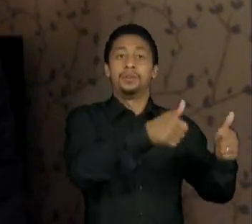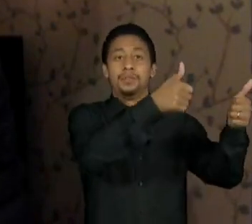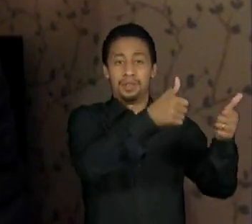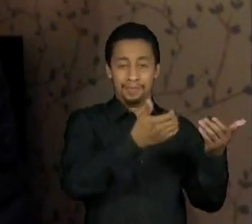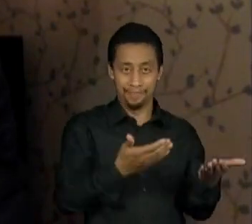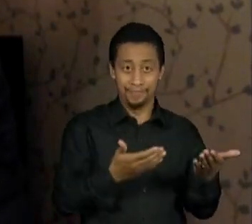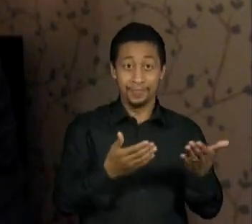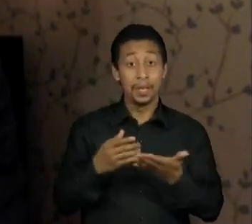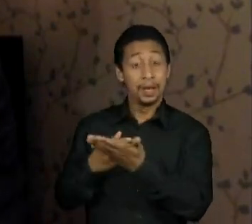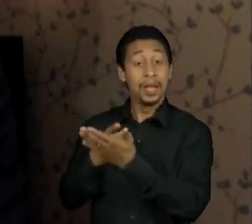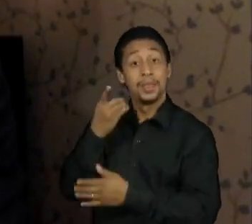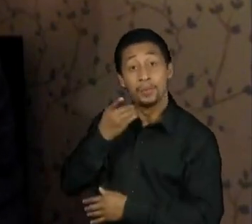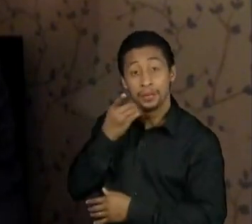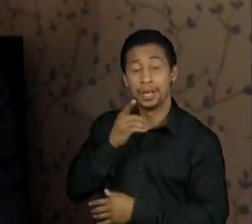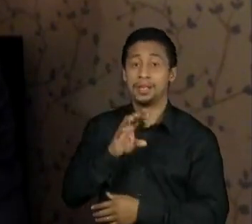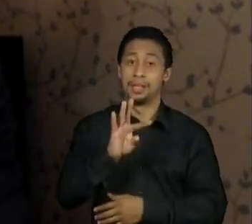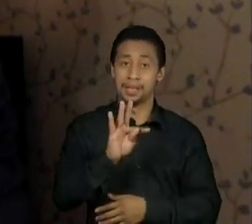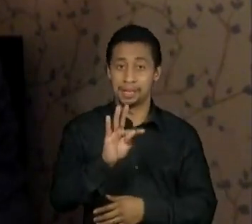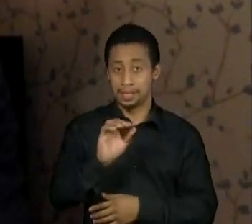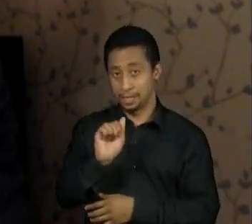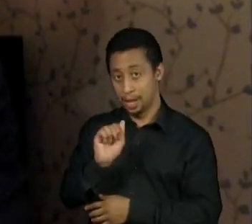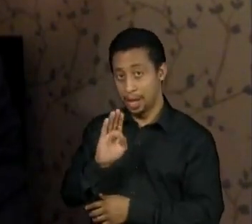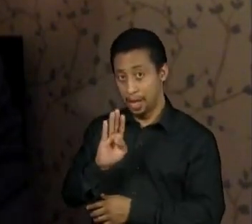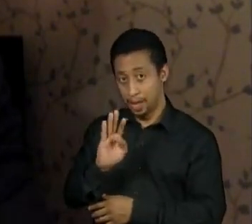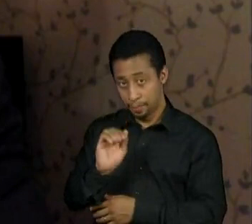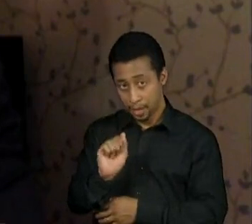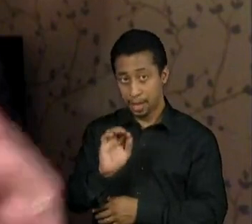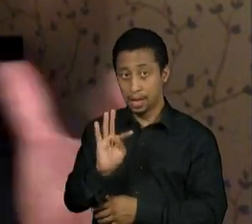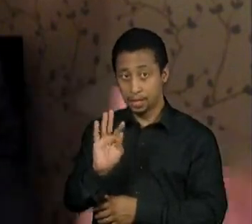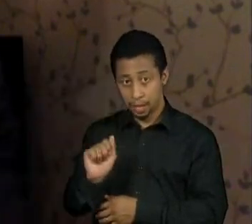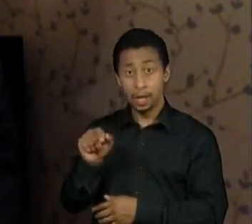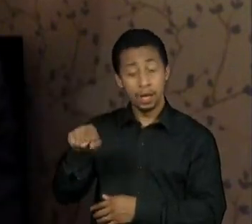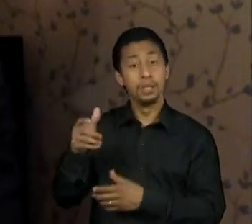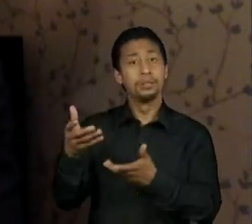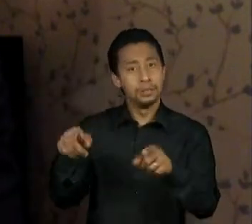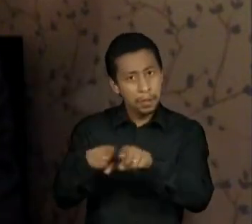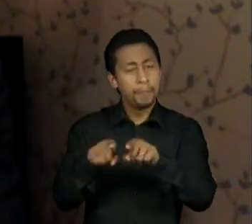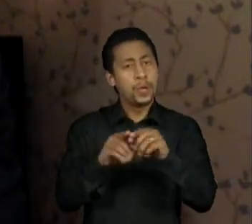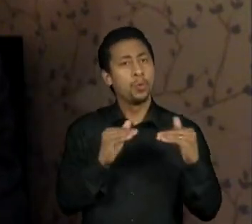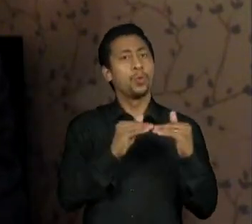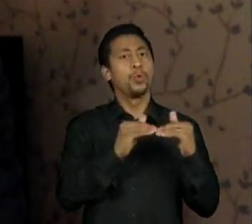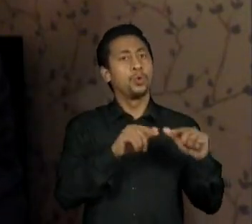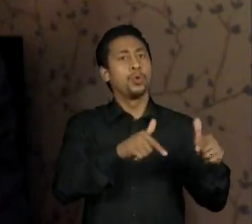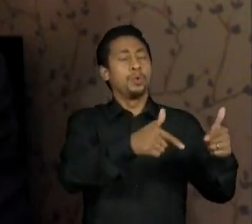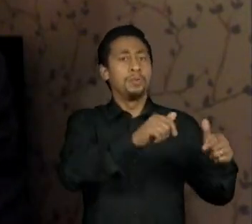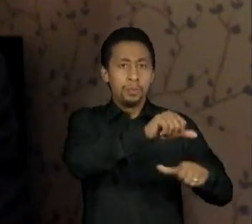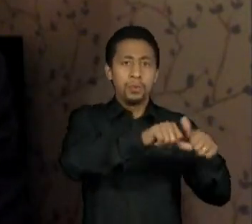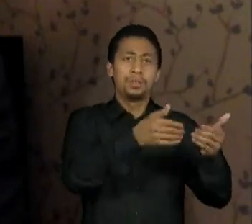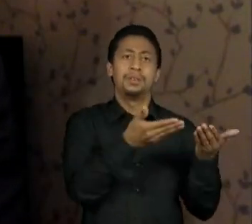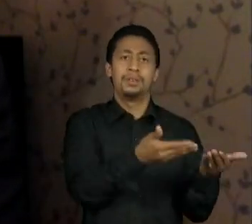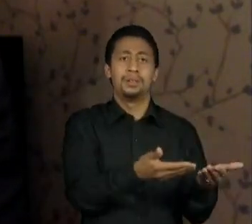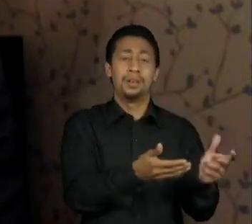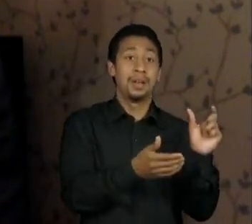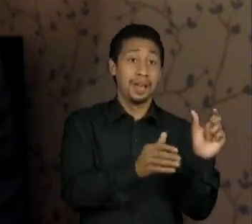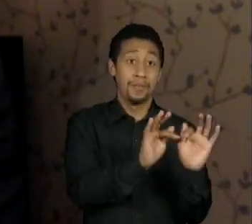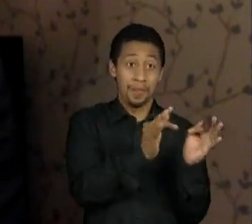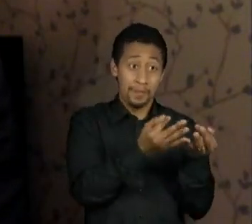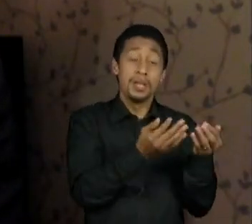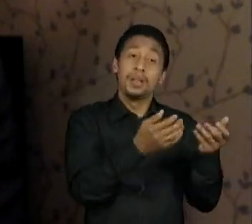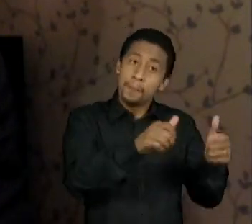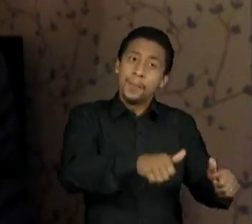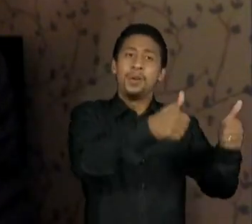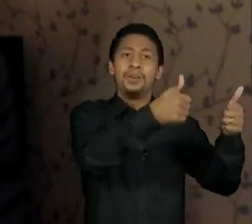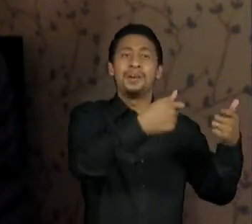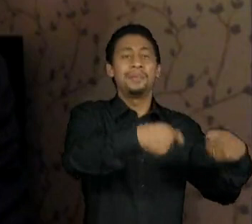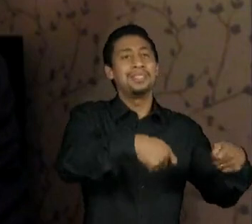Bezerra. Insistir nessa tese que aquele era o momento de reestruturar o programa e de, ao invés de renovar o programa